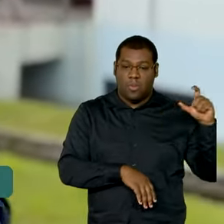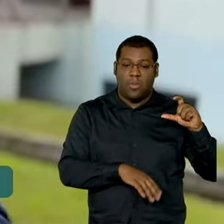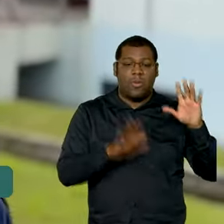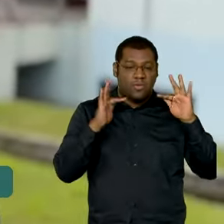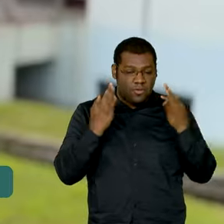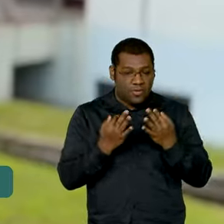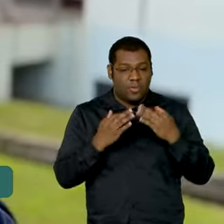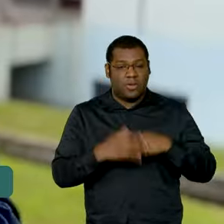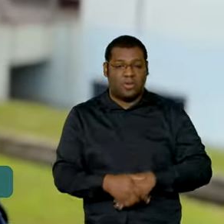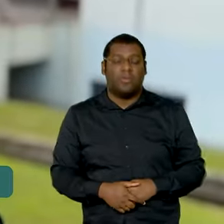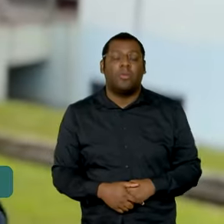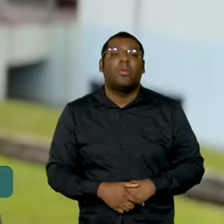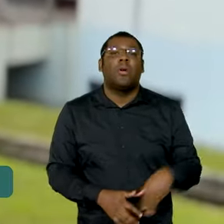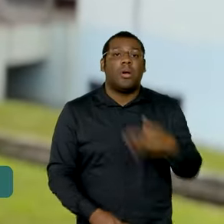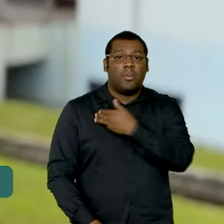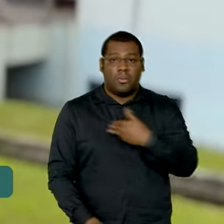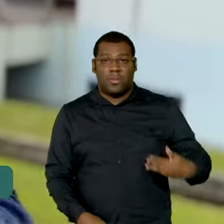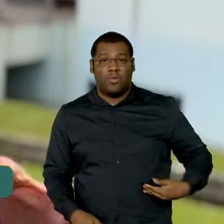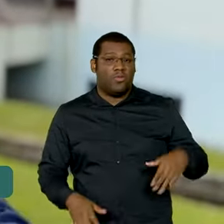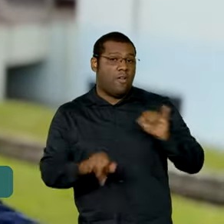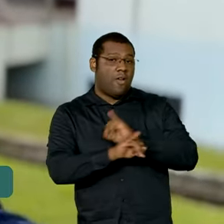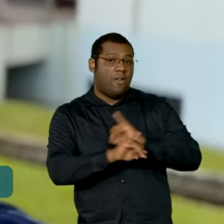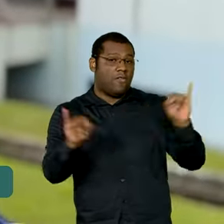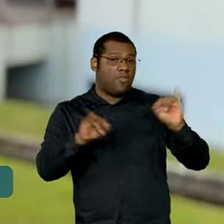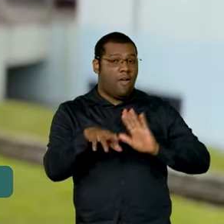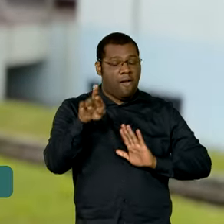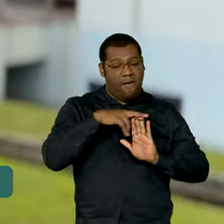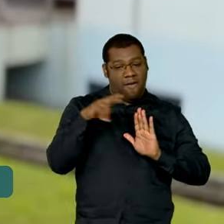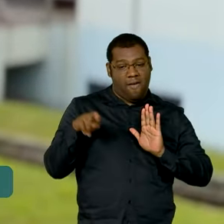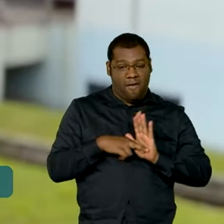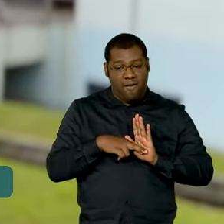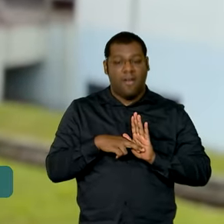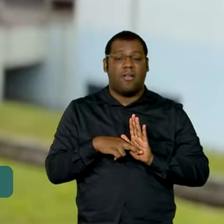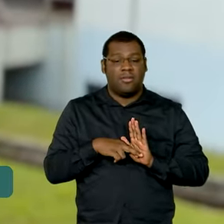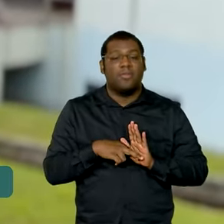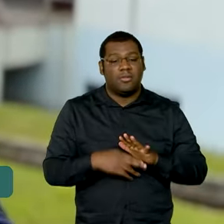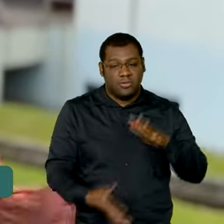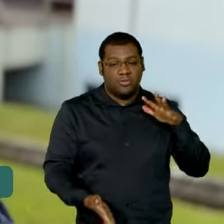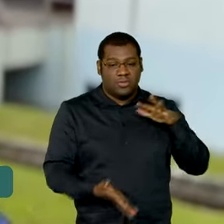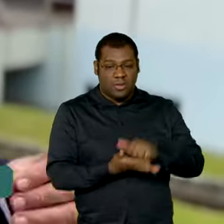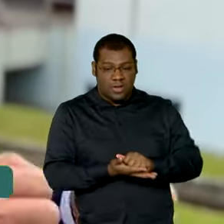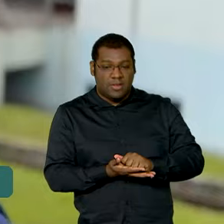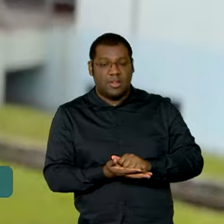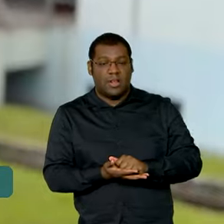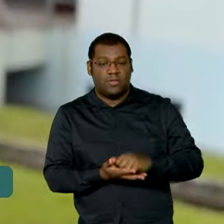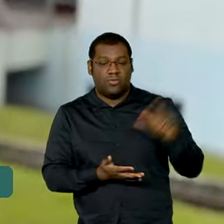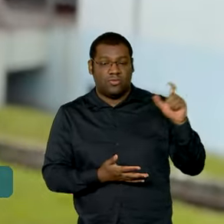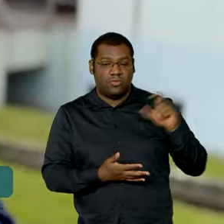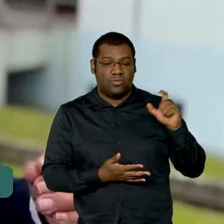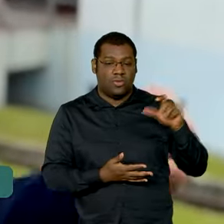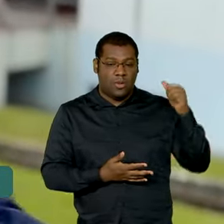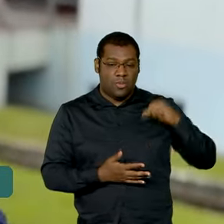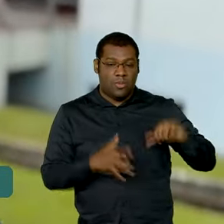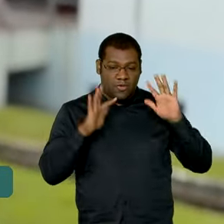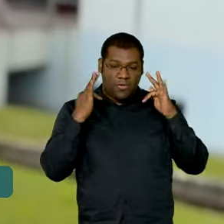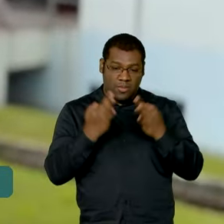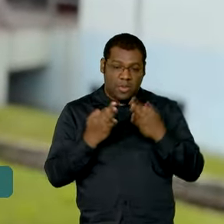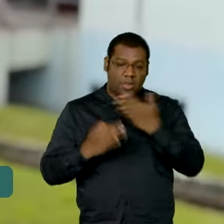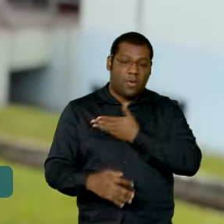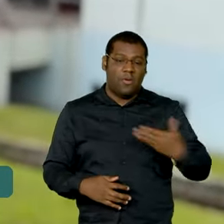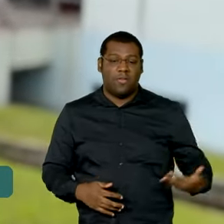E o ministro reforçou quais são os critérios para fazer parte do Cadastro Único do governo federal e ser